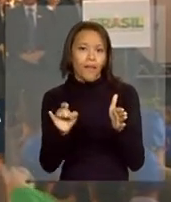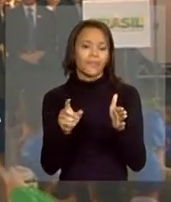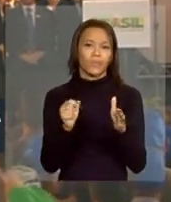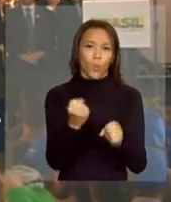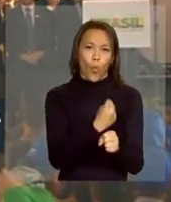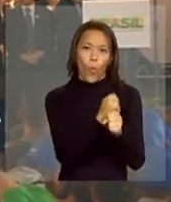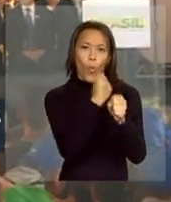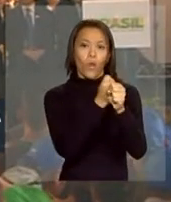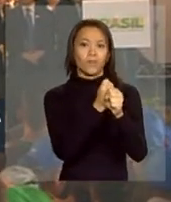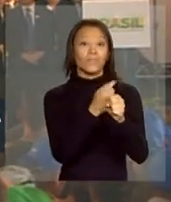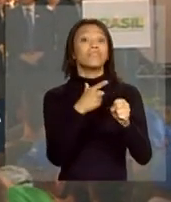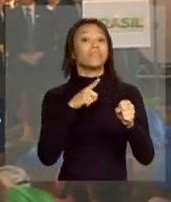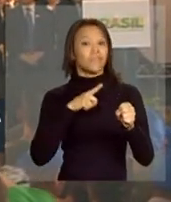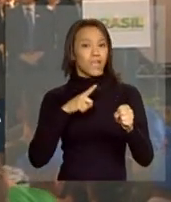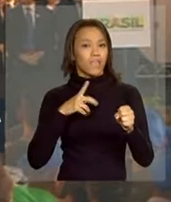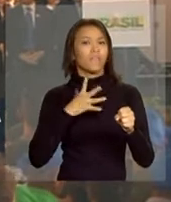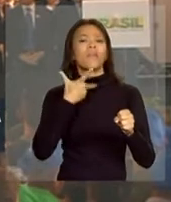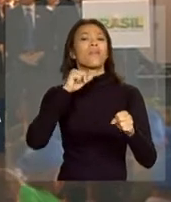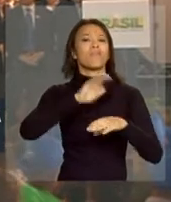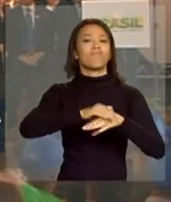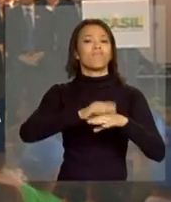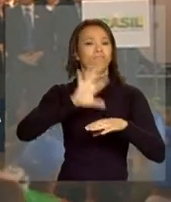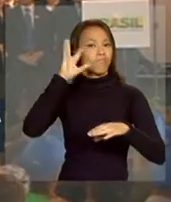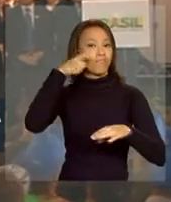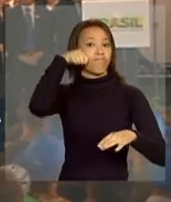houve a sua firme determinação